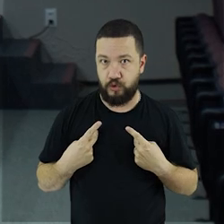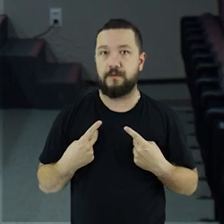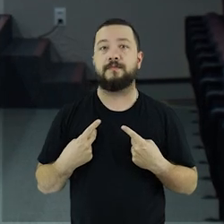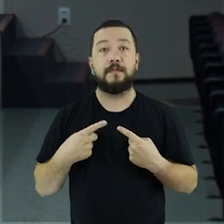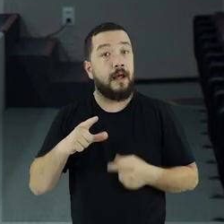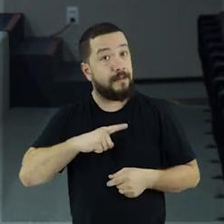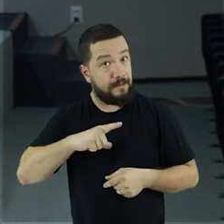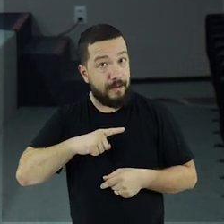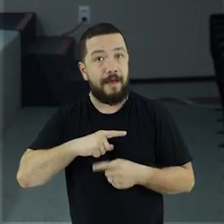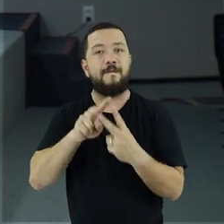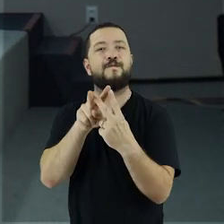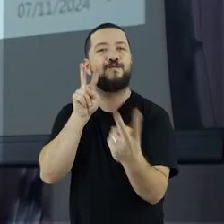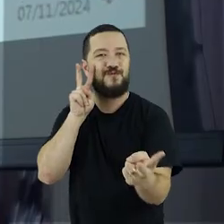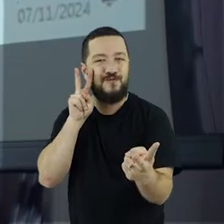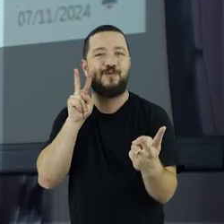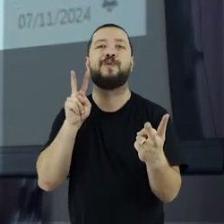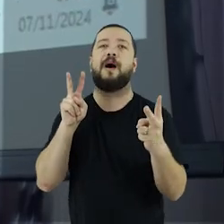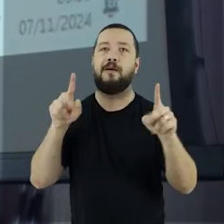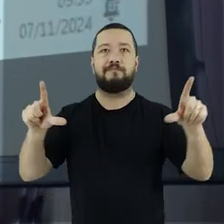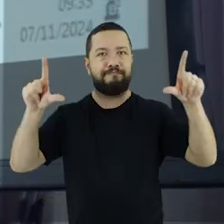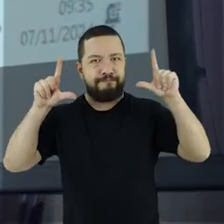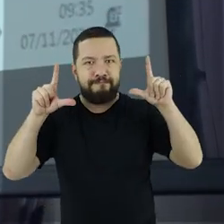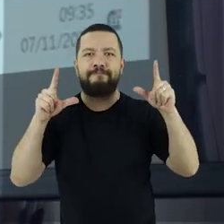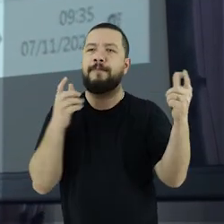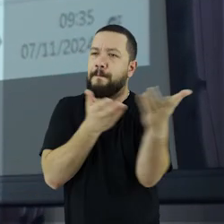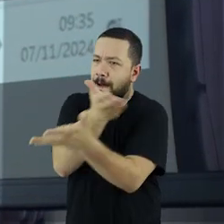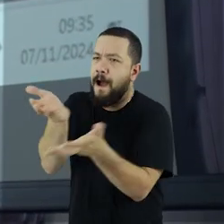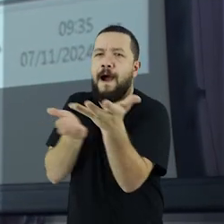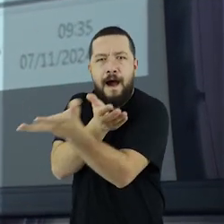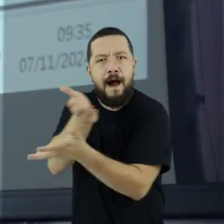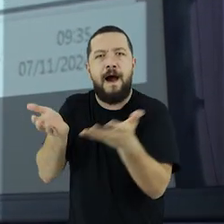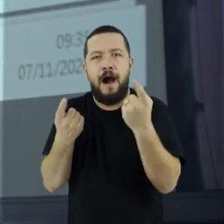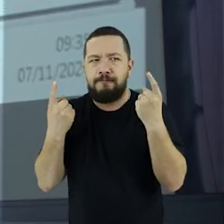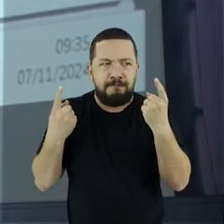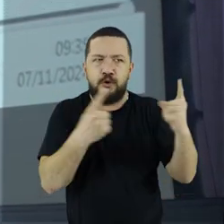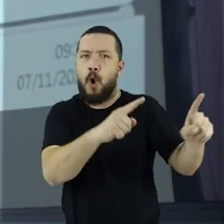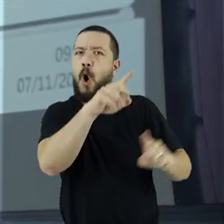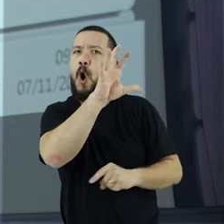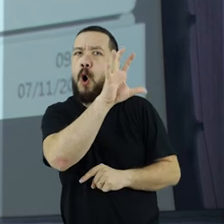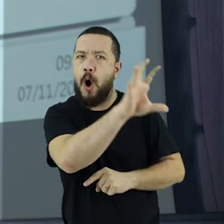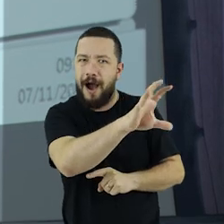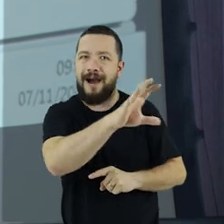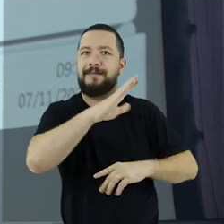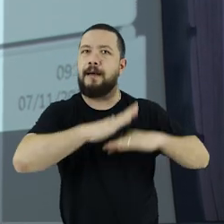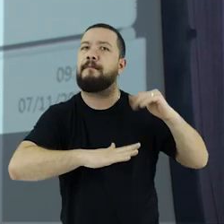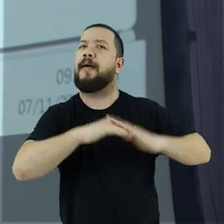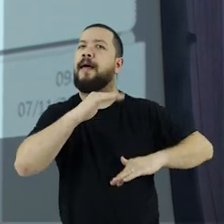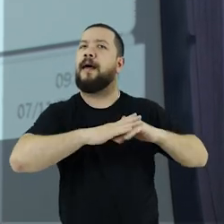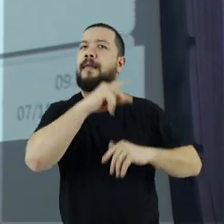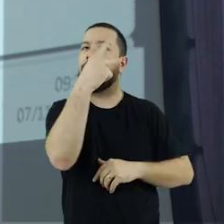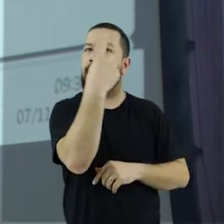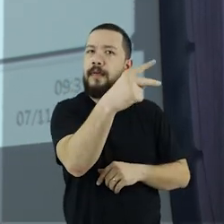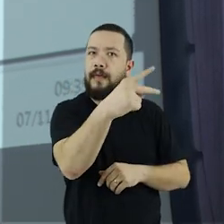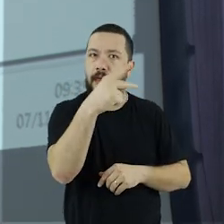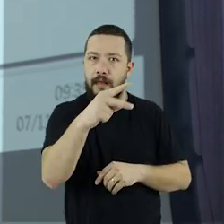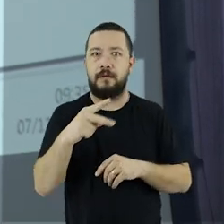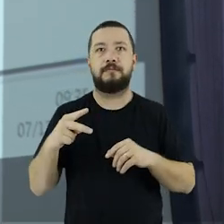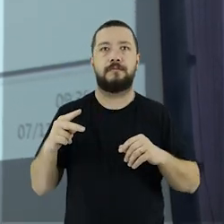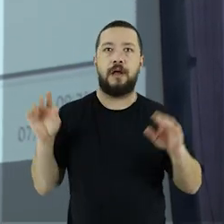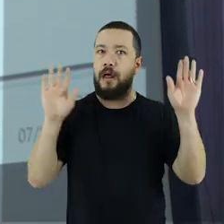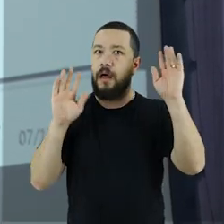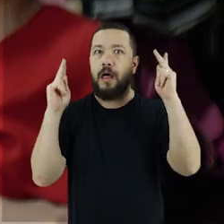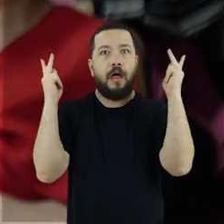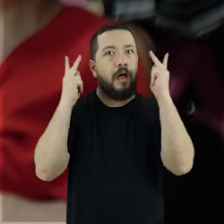palestrantes virtuais e promove um esforço conjunto para combater a prática que essa ameaça à dignidade das pessoas